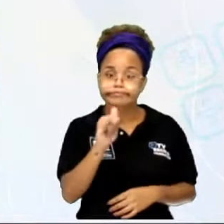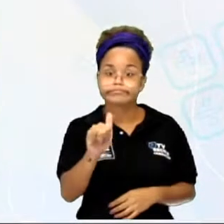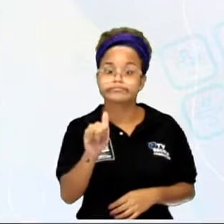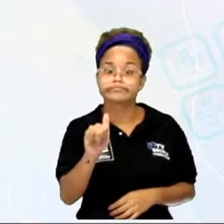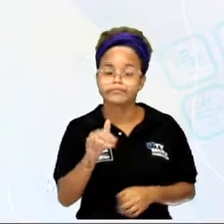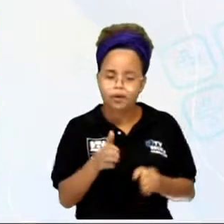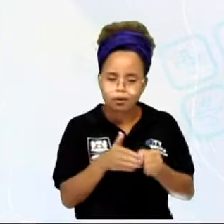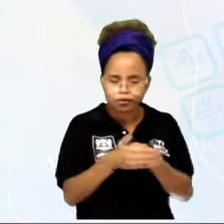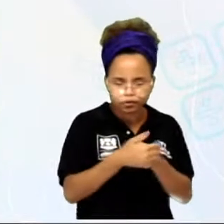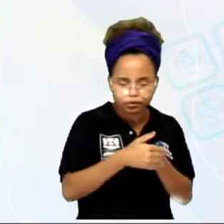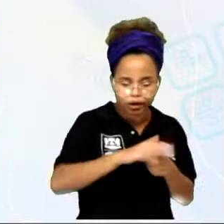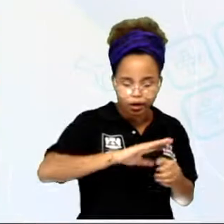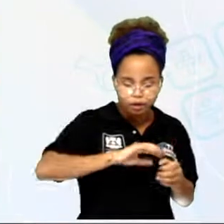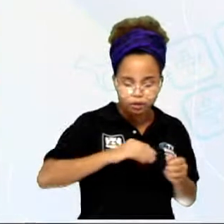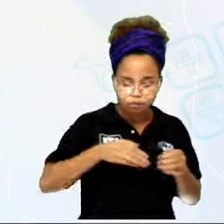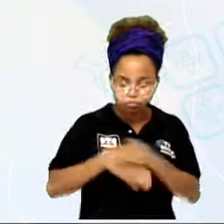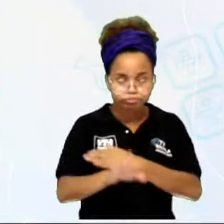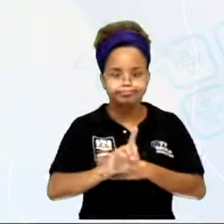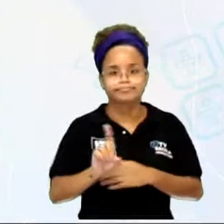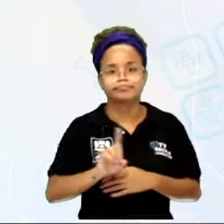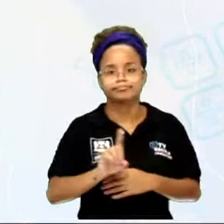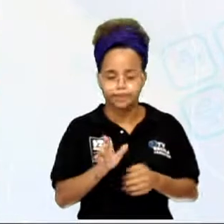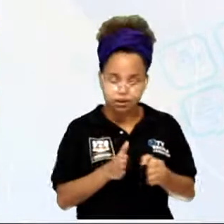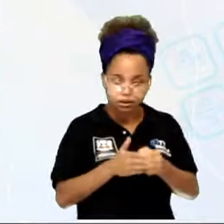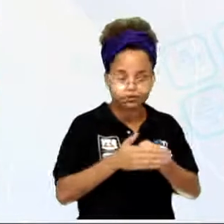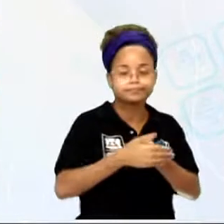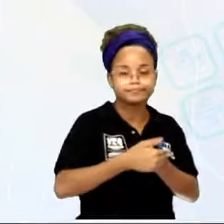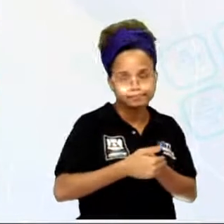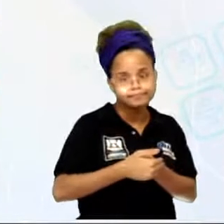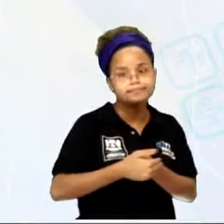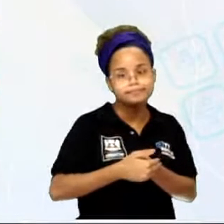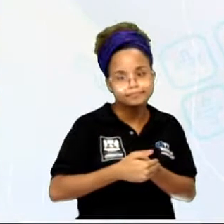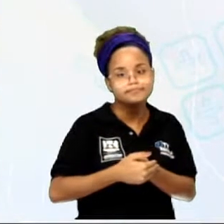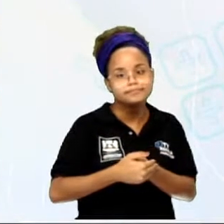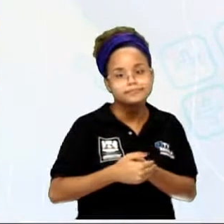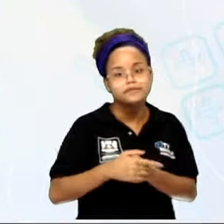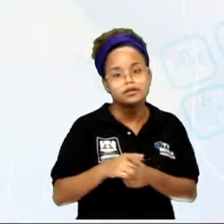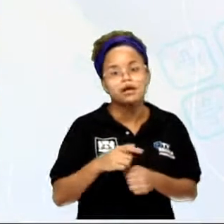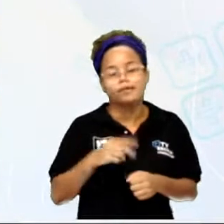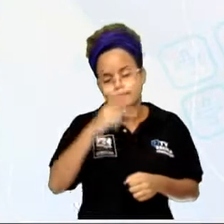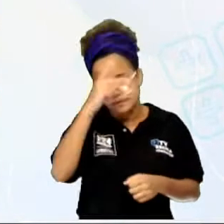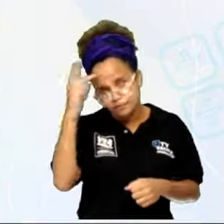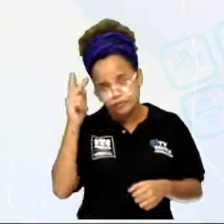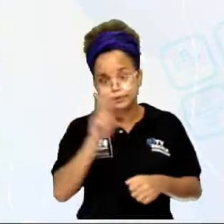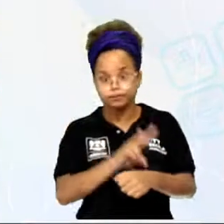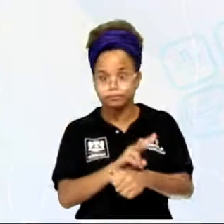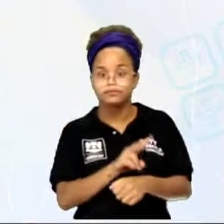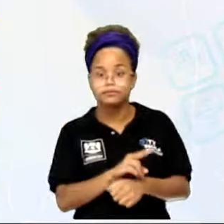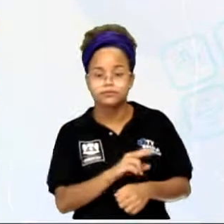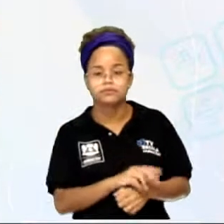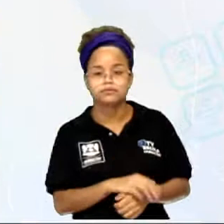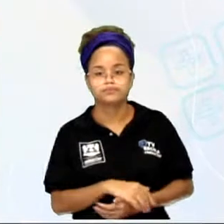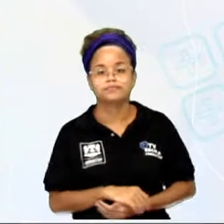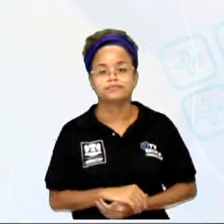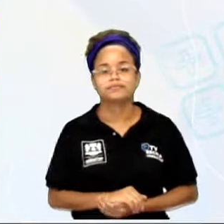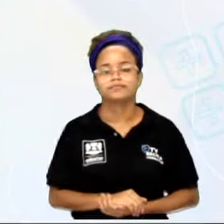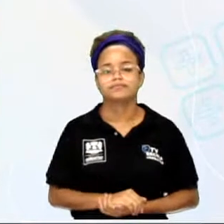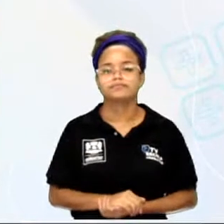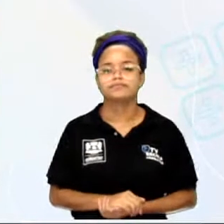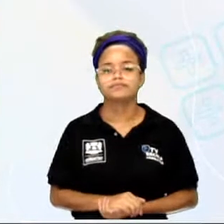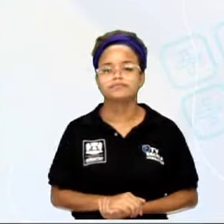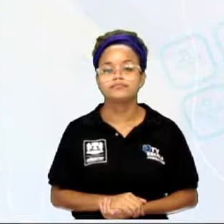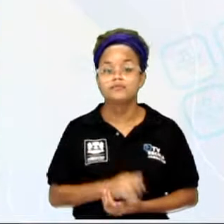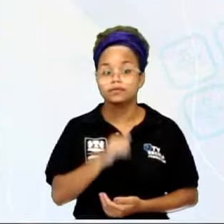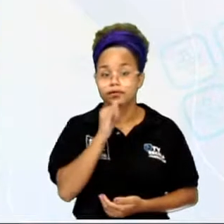não deixa a corrente elétrica passar, ele isola e você se protege, não leva esse choque. Aqui no